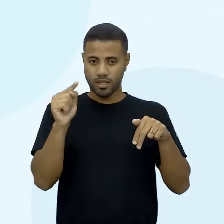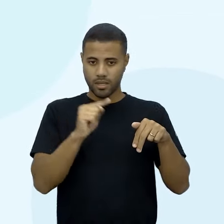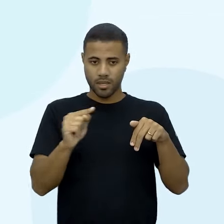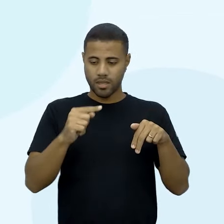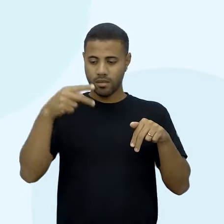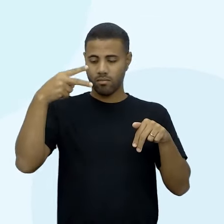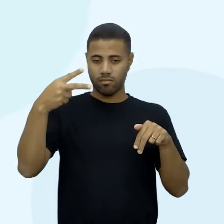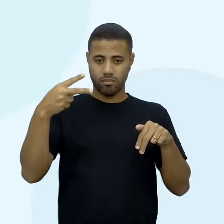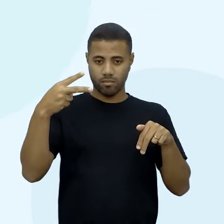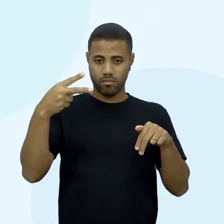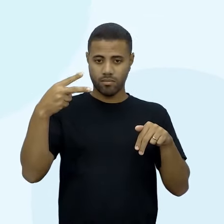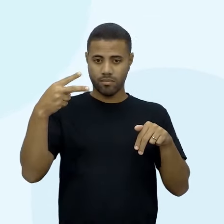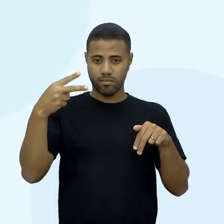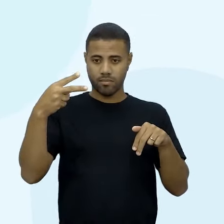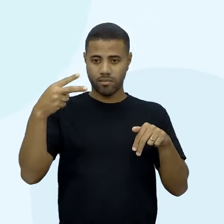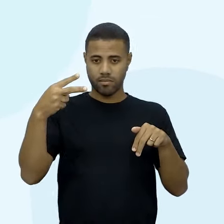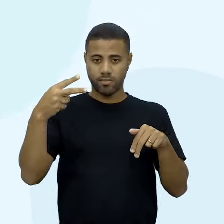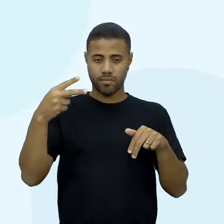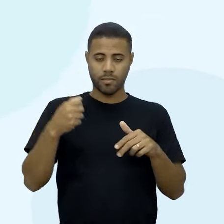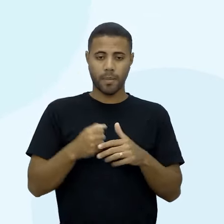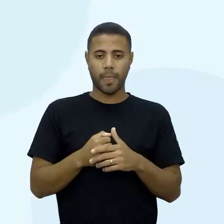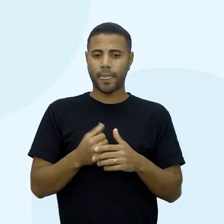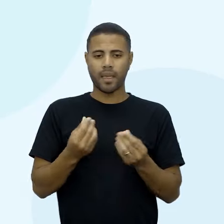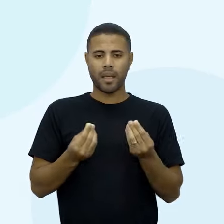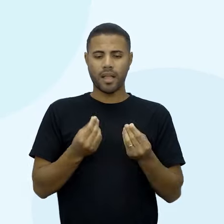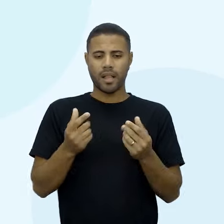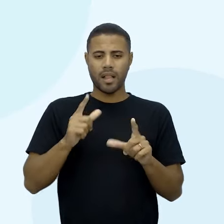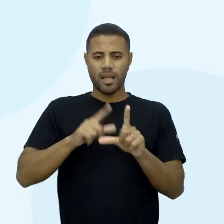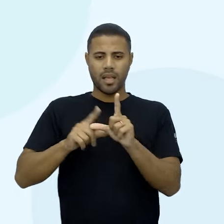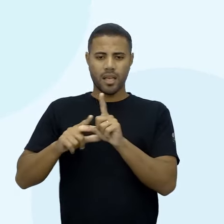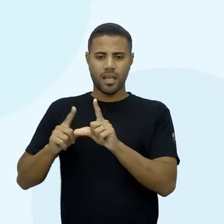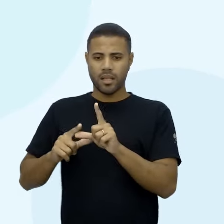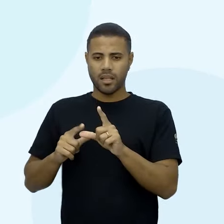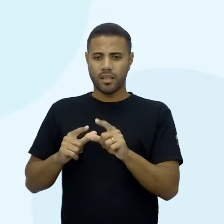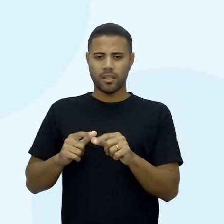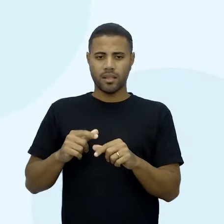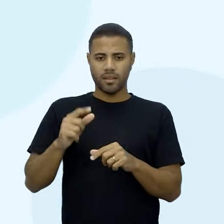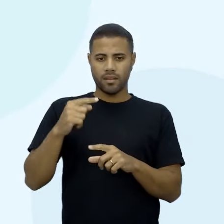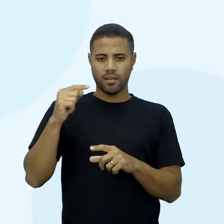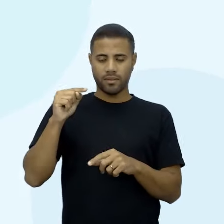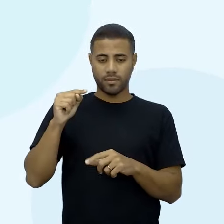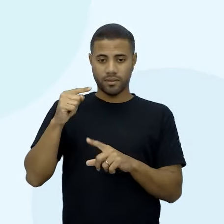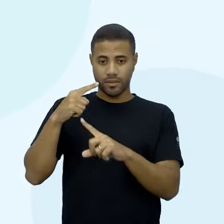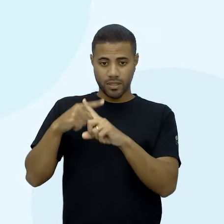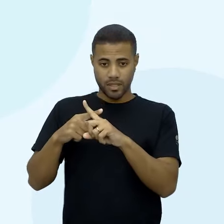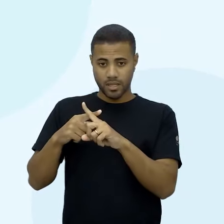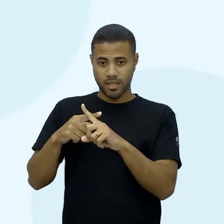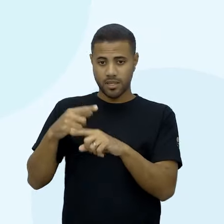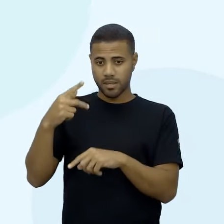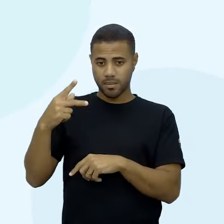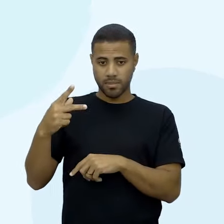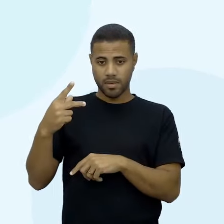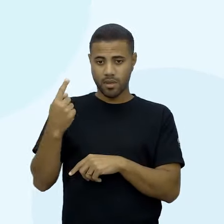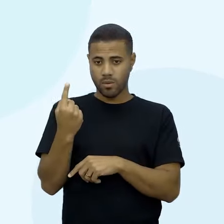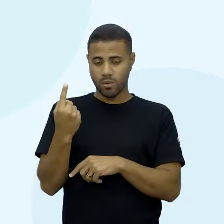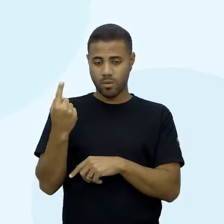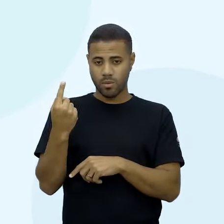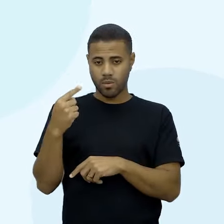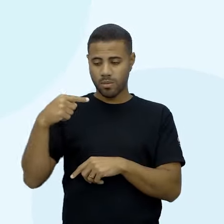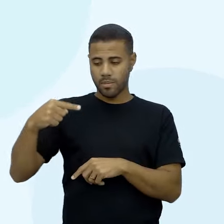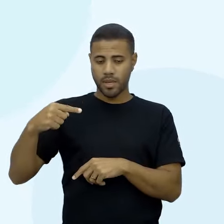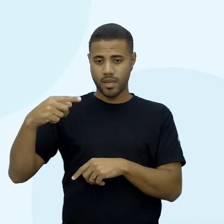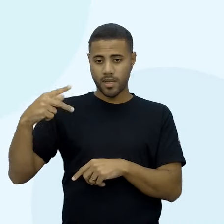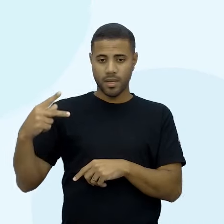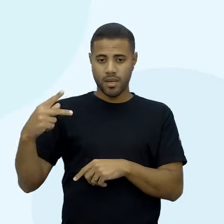ô professor, o que que esse Z, essa sopa de letrinhas, né? Vezes o P, vezes 1 menos P,